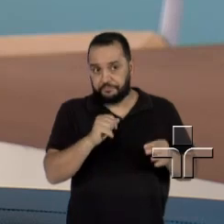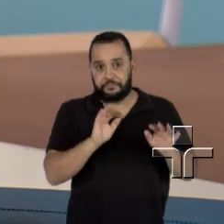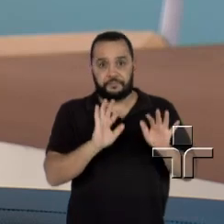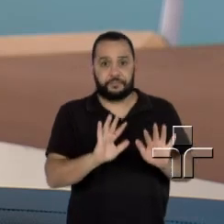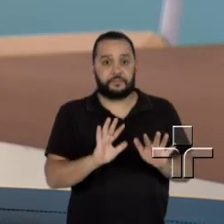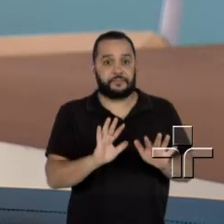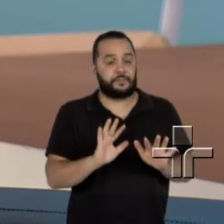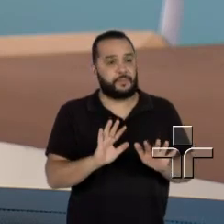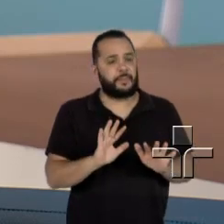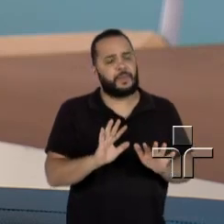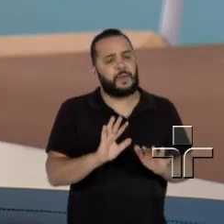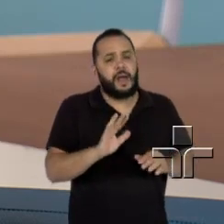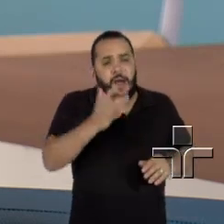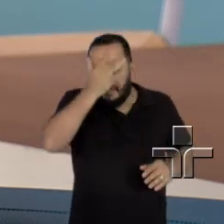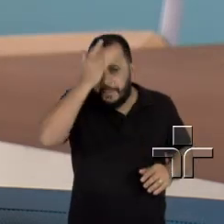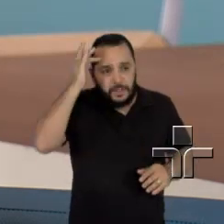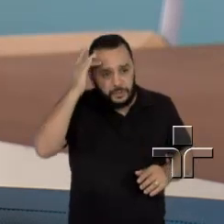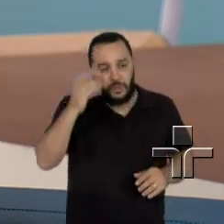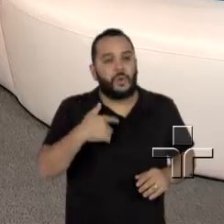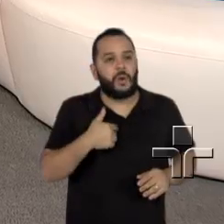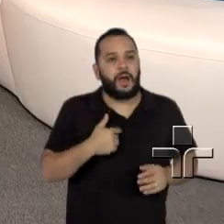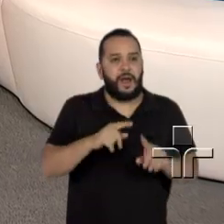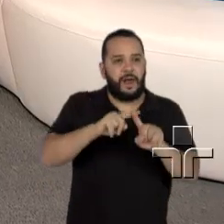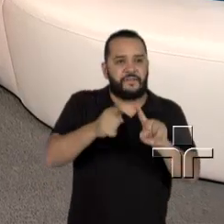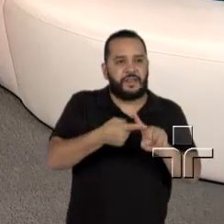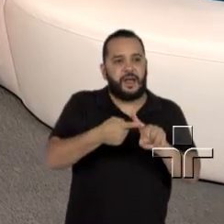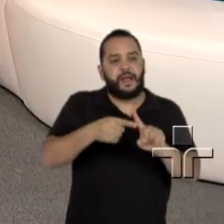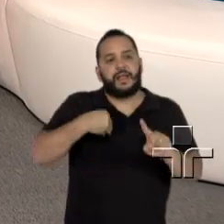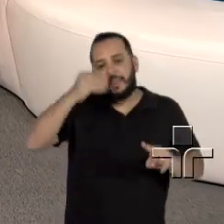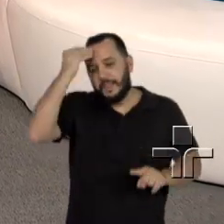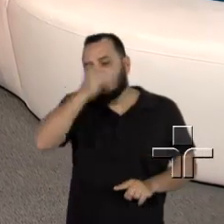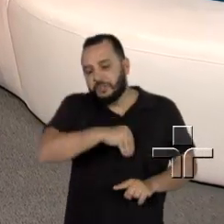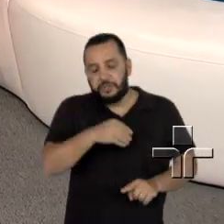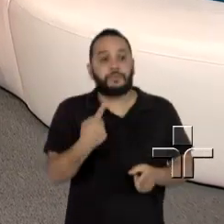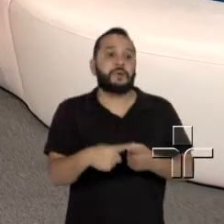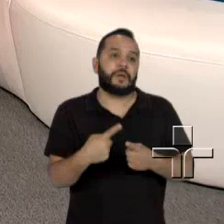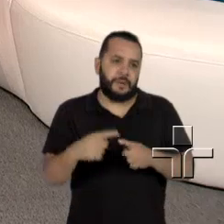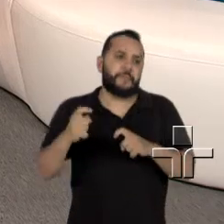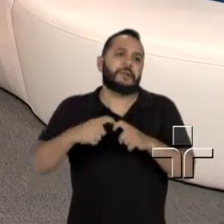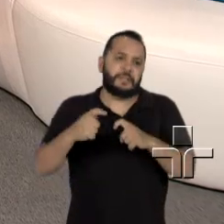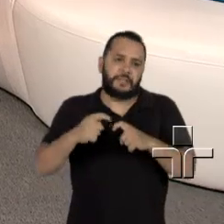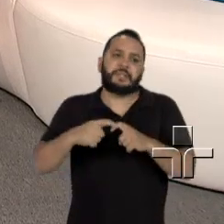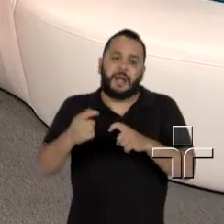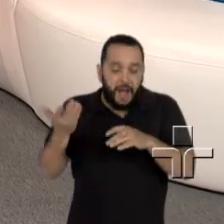a pessoa não deve desistir de engravidar, porque a medicina está aí para isso.